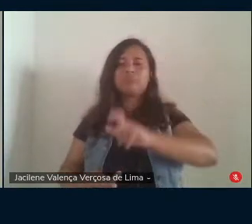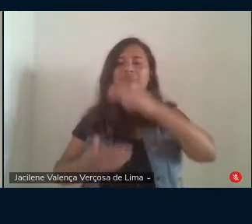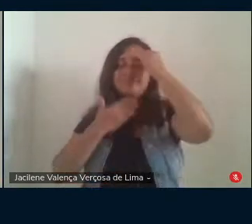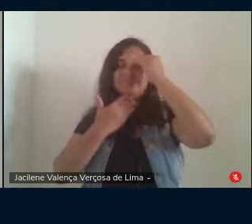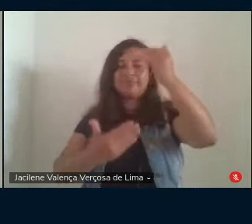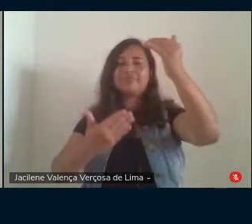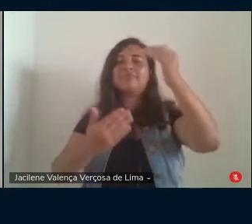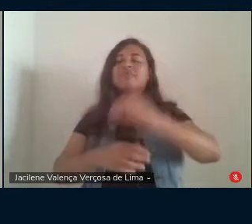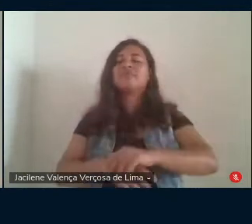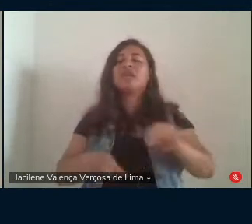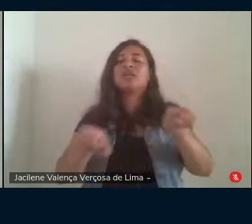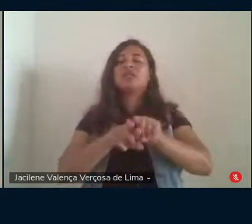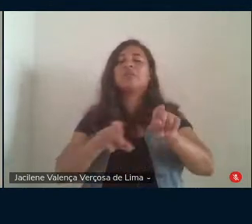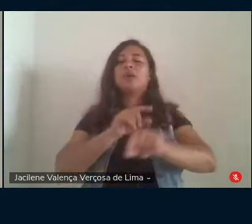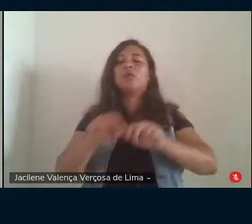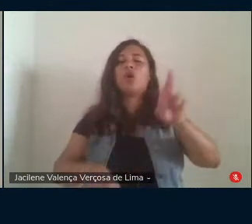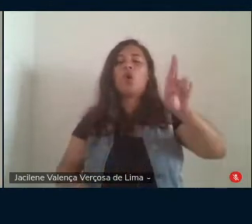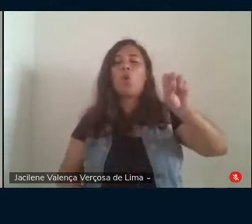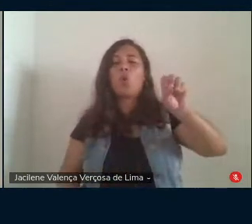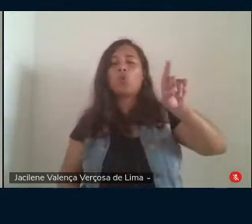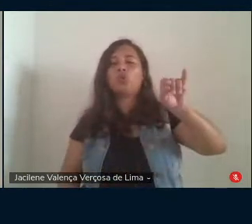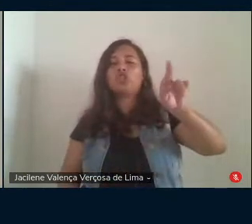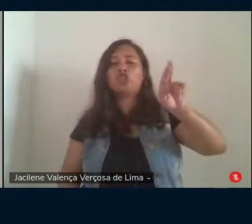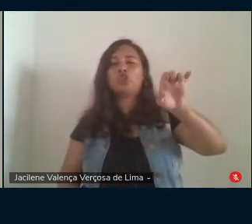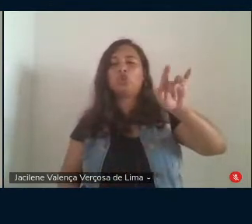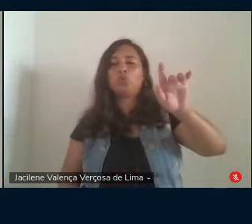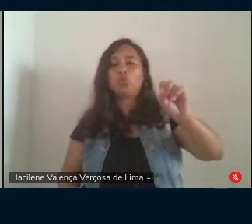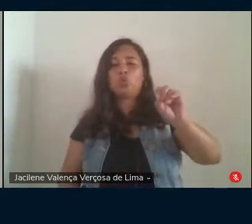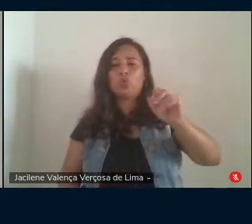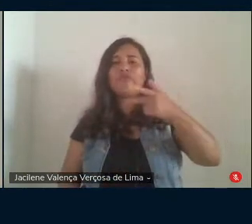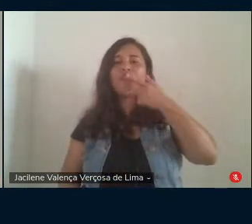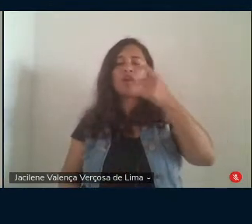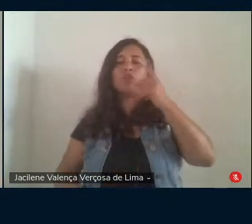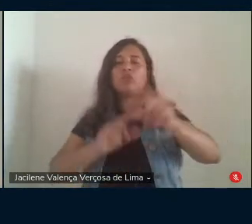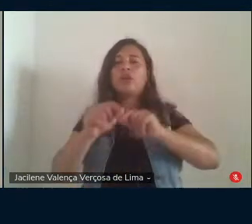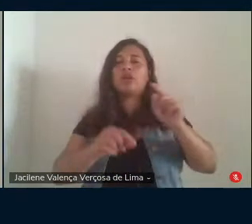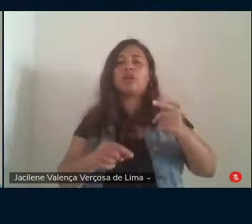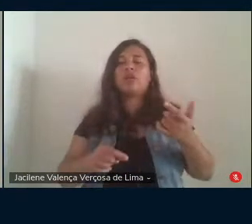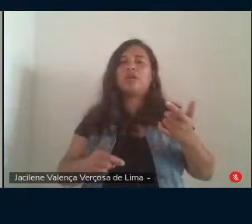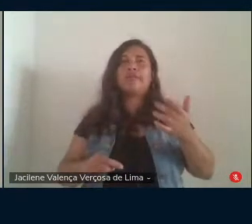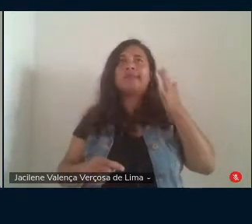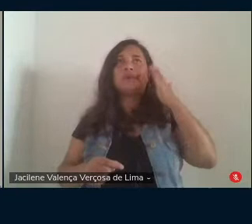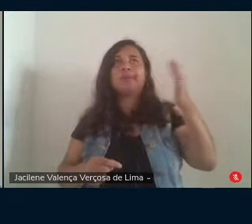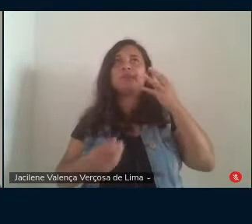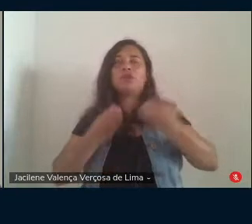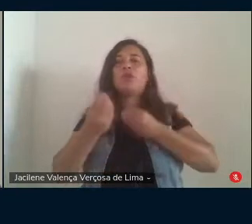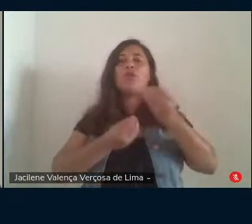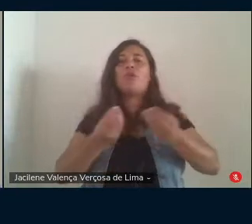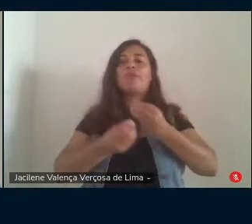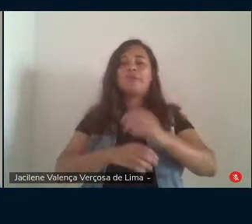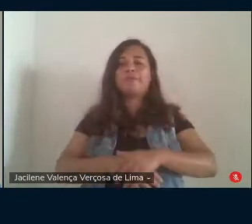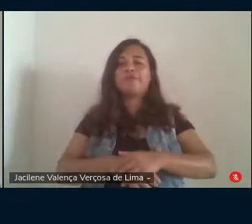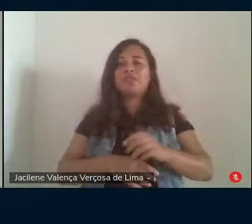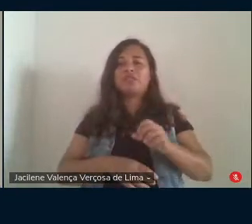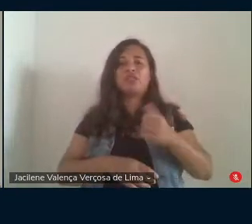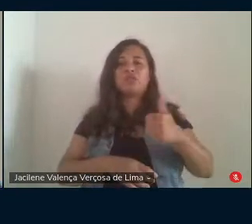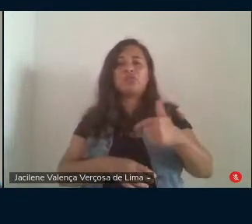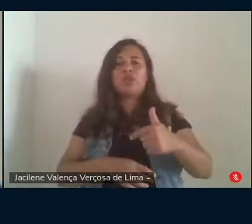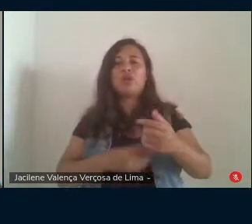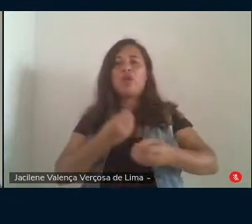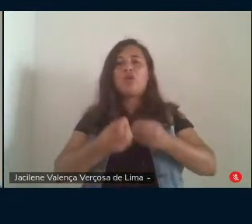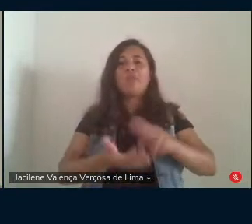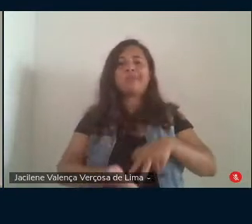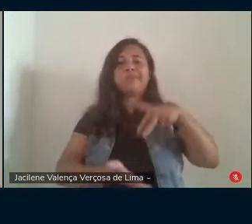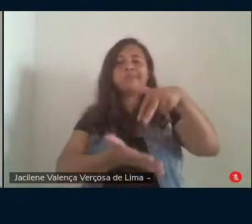também o Rodrigo Guedes Araújo dizendo para a gente não dá para pensar as concepções sem um posicionamento político